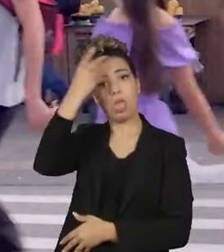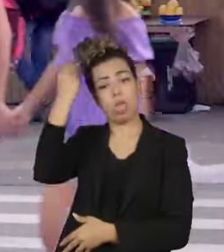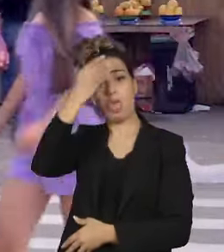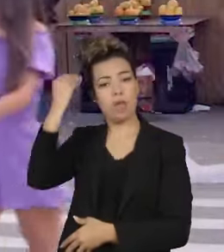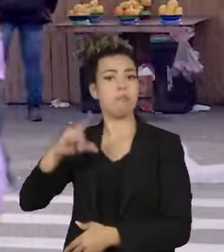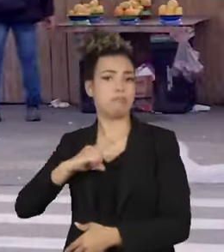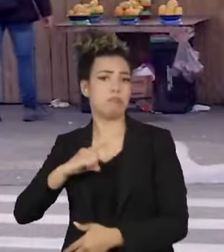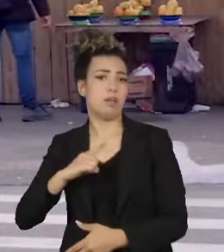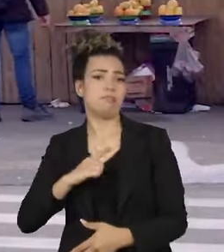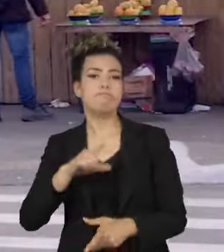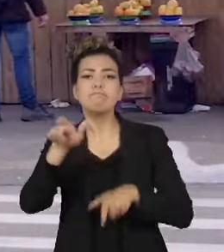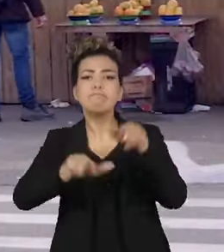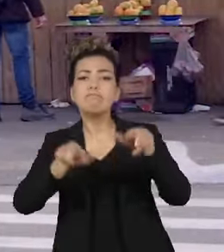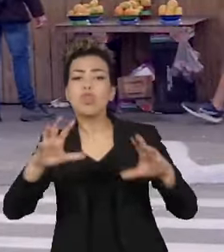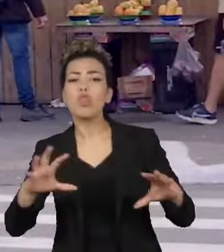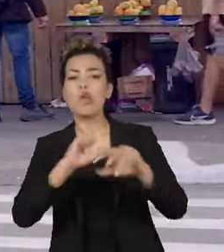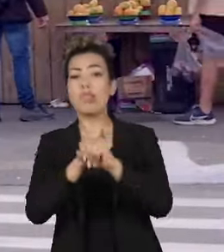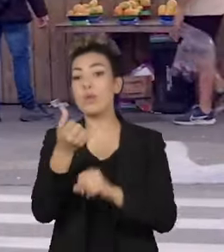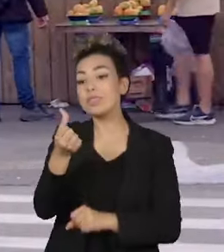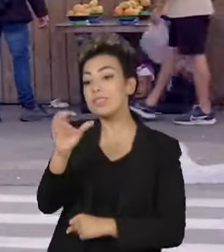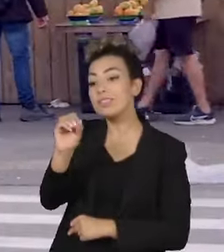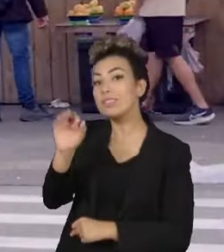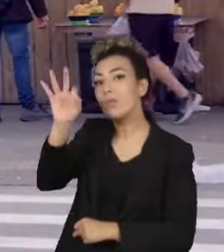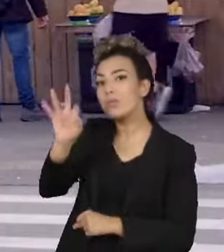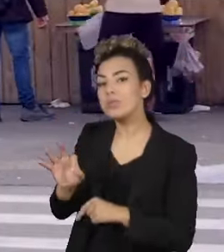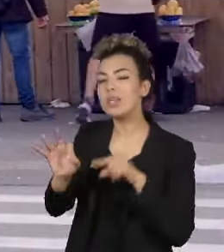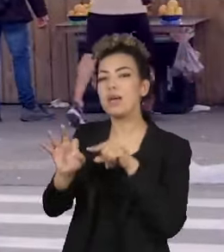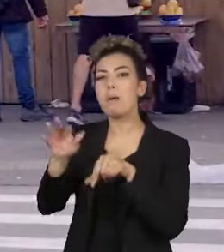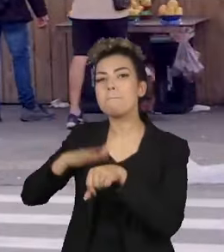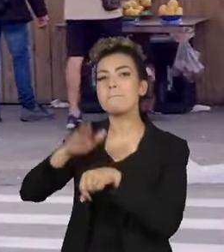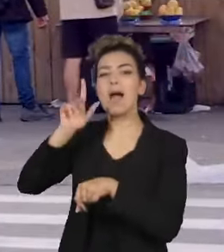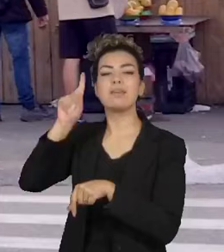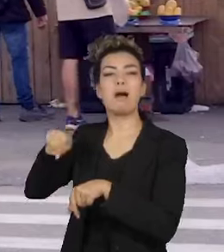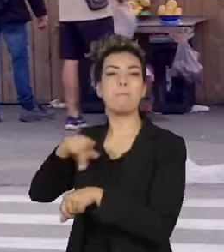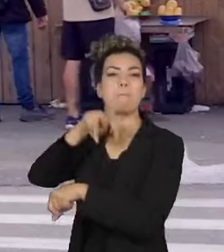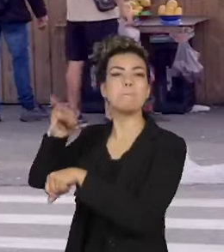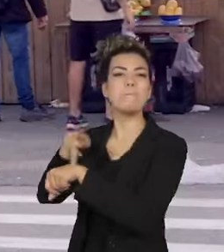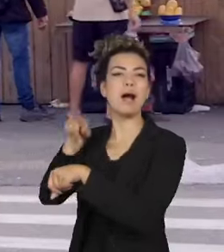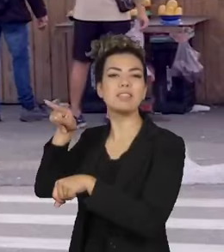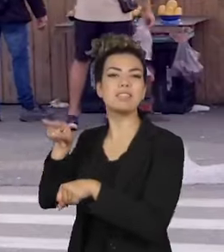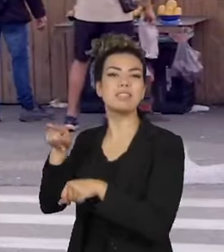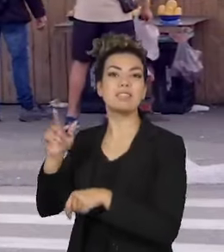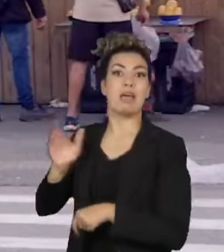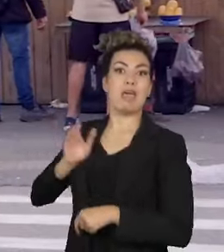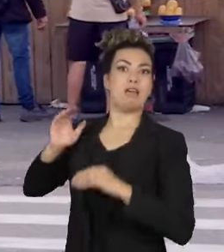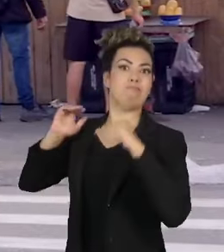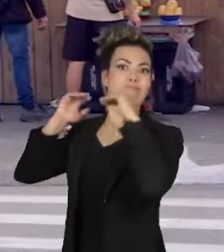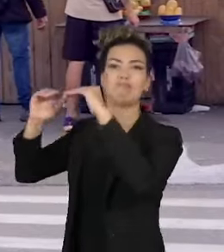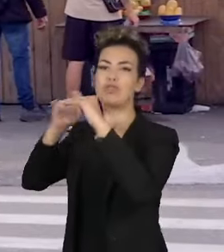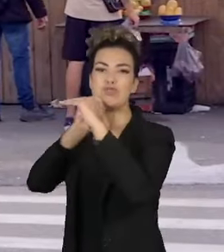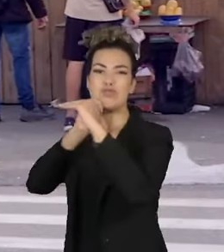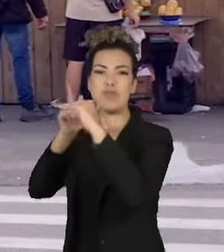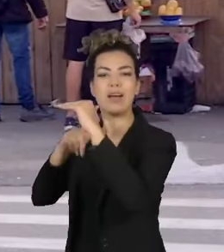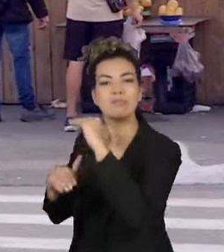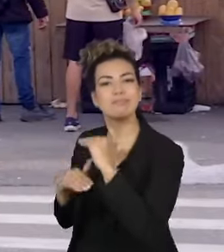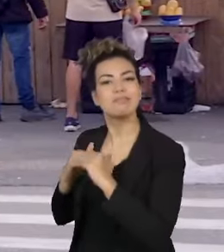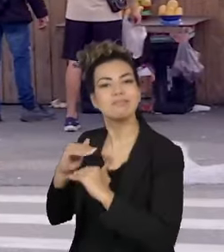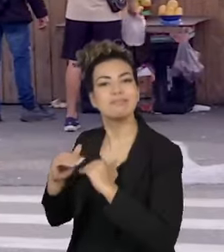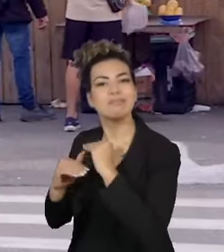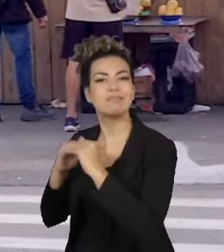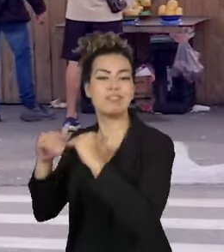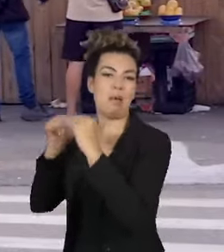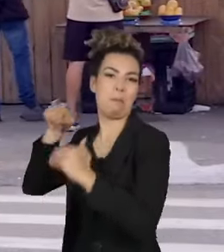dos casos estão concentrados em países em desenvolvimento. A estimativa do órgão é de que esse número